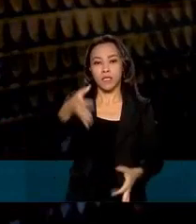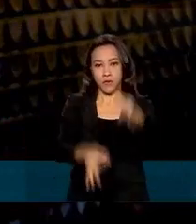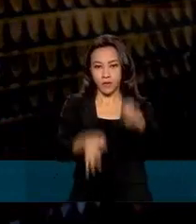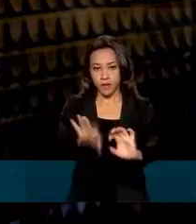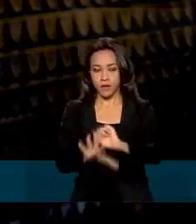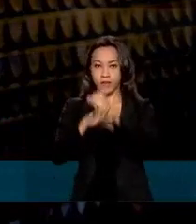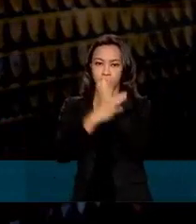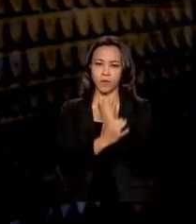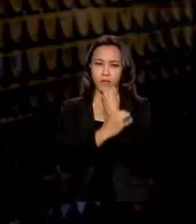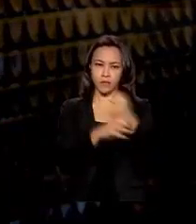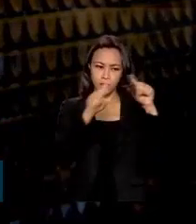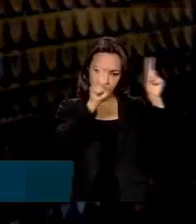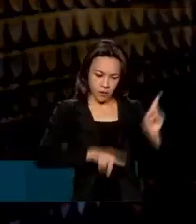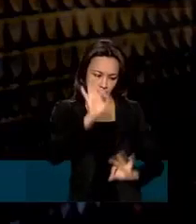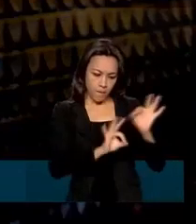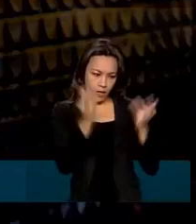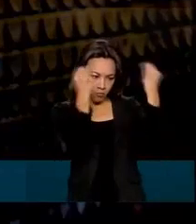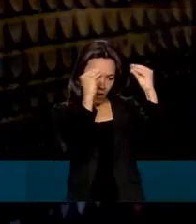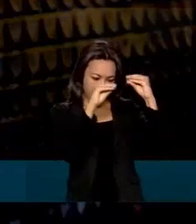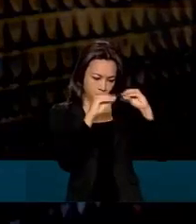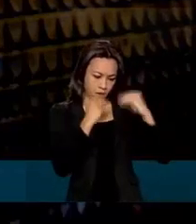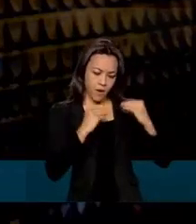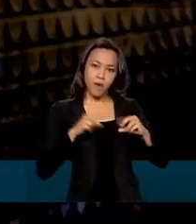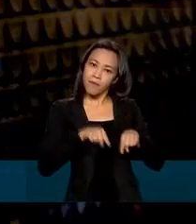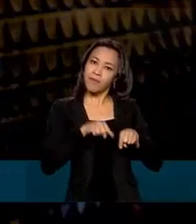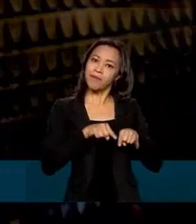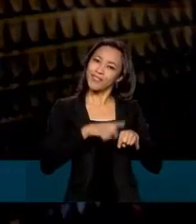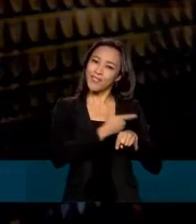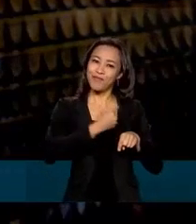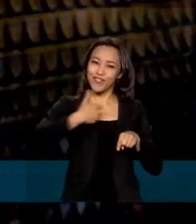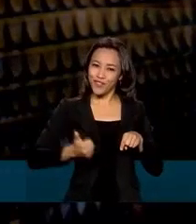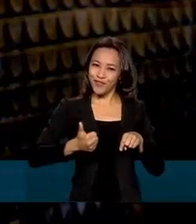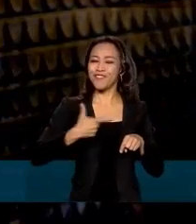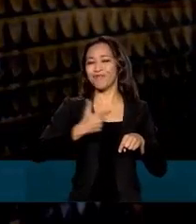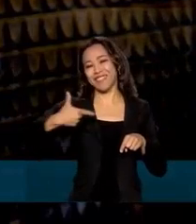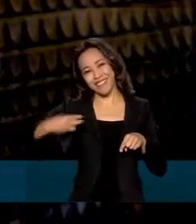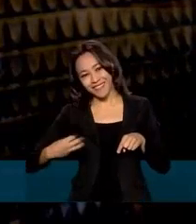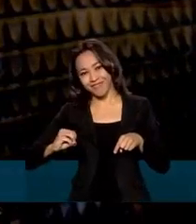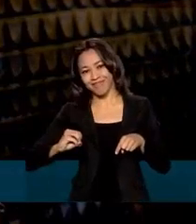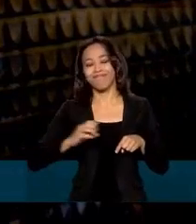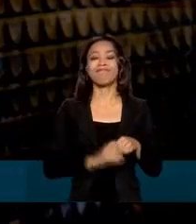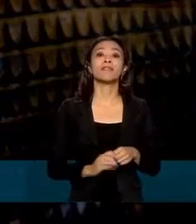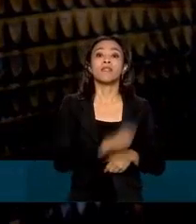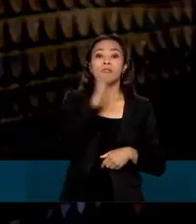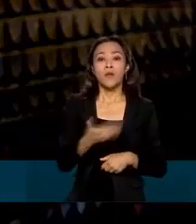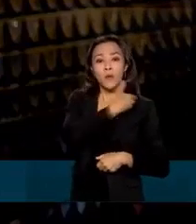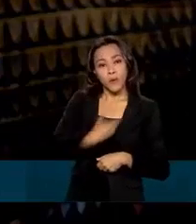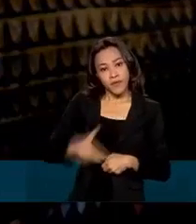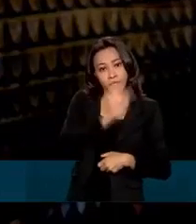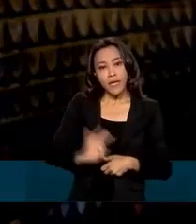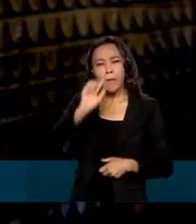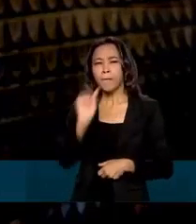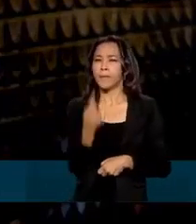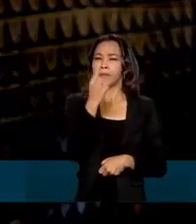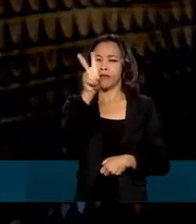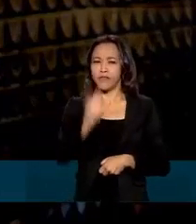Atualiza o Plano Nacional de Segurança Pública e Defesa Social 2021-2030 O governo federal estabelece pela primeira